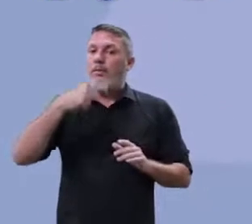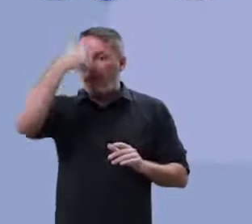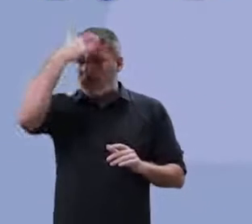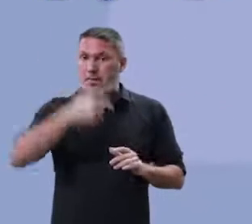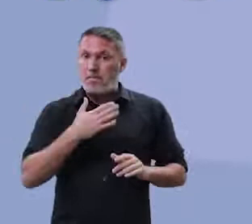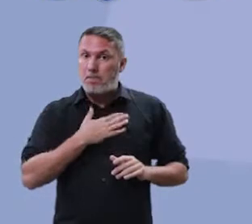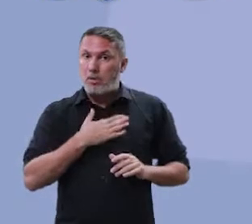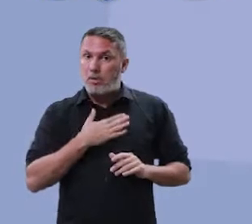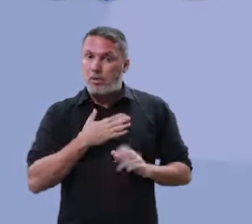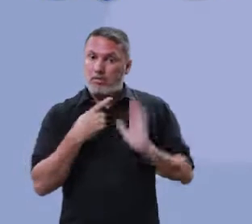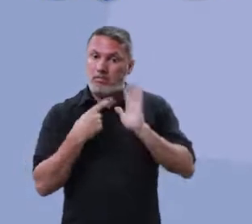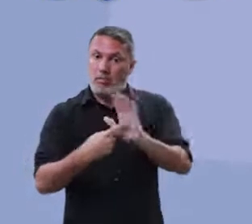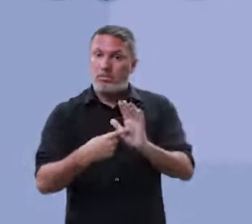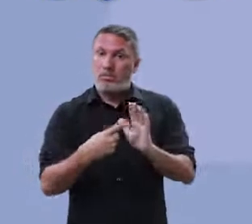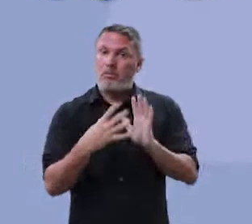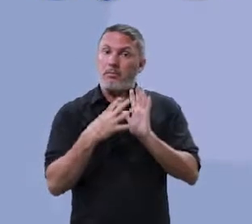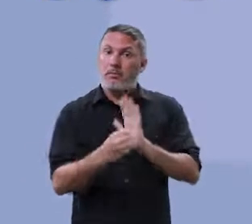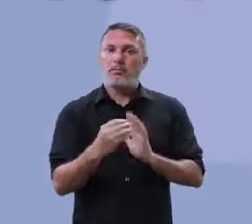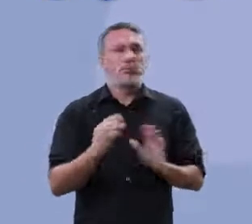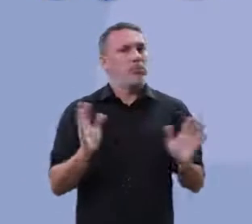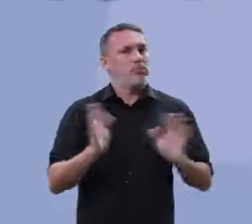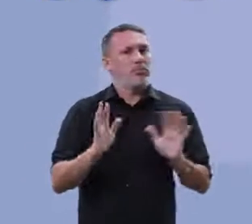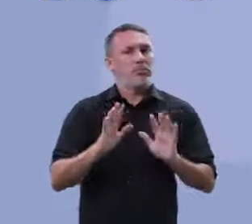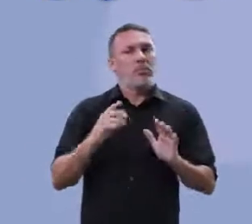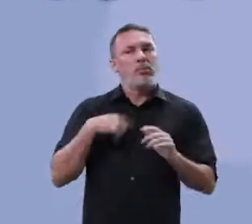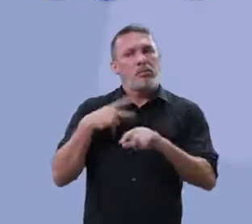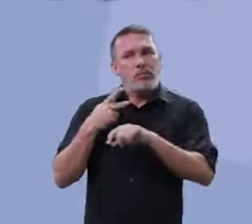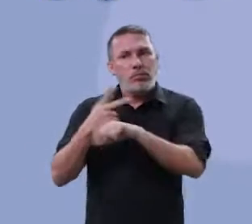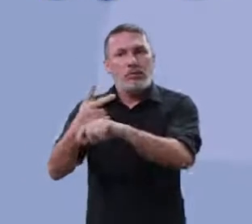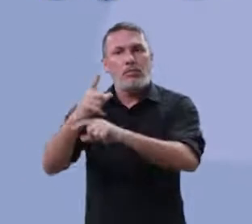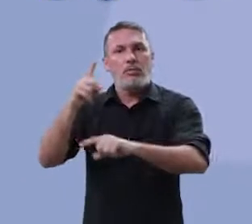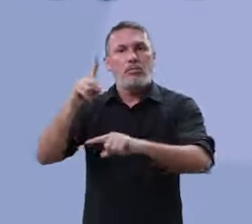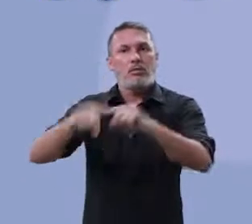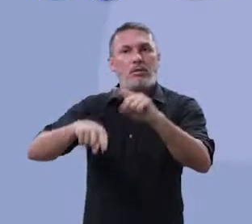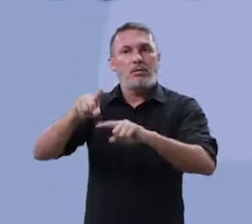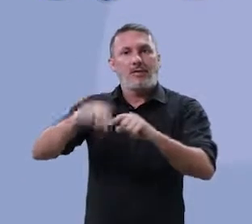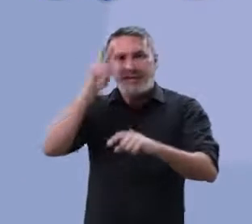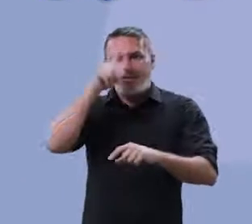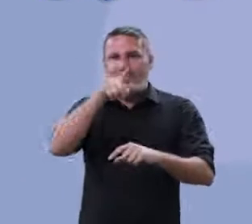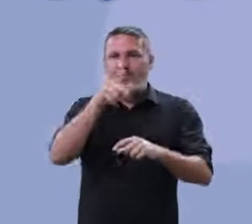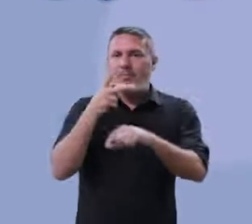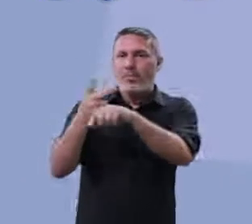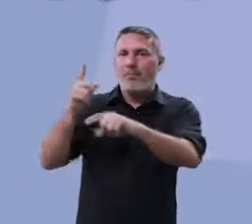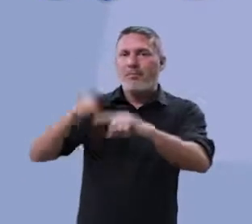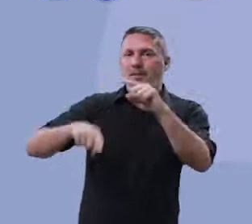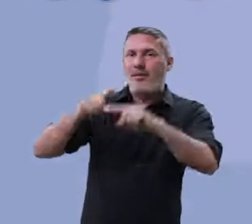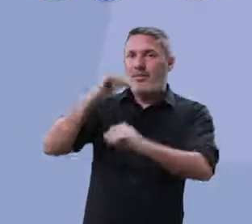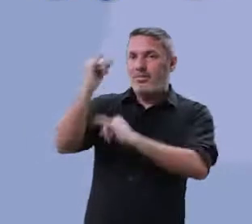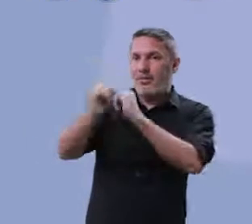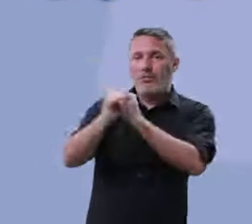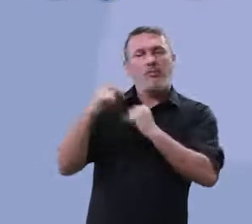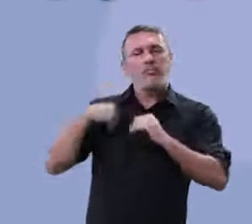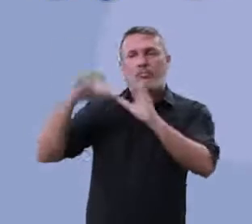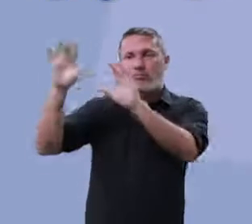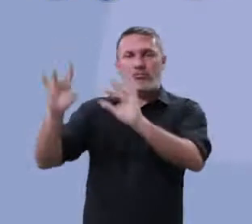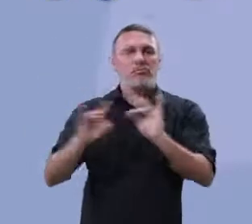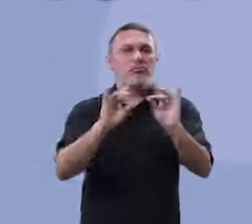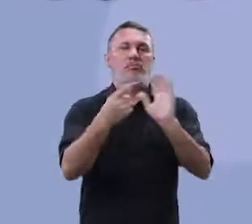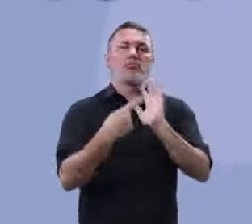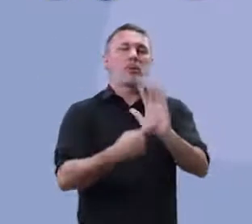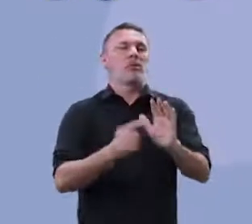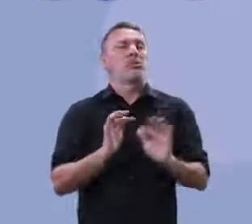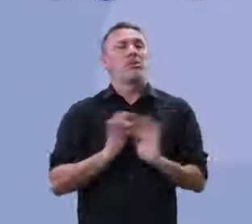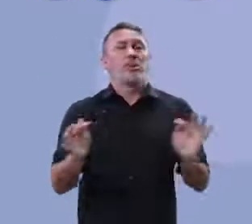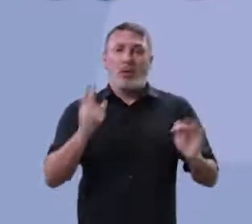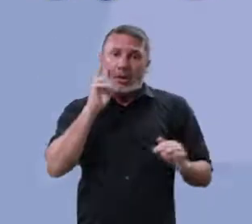exemplos do professor Werling. Simplesmente, eu peguei lá do material que eu pedi a vocês para fazer a leitura, estou apresentando